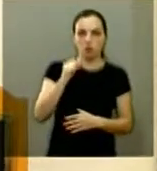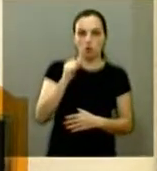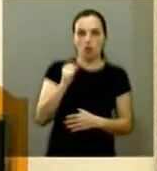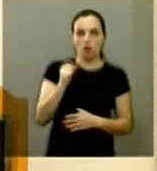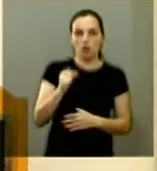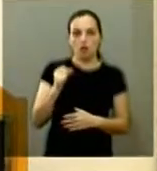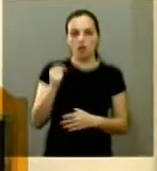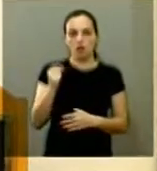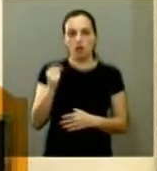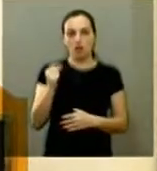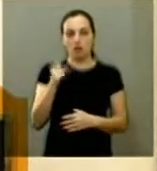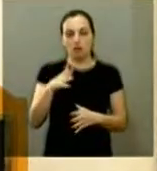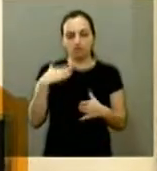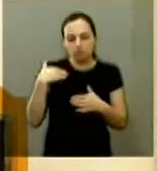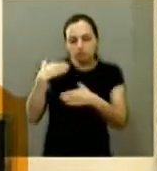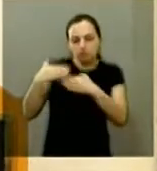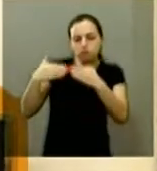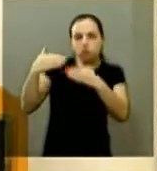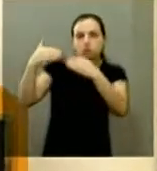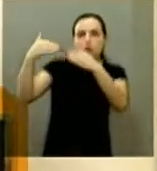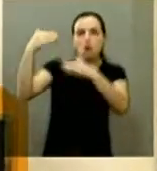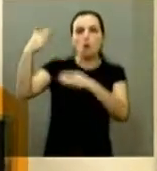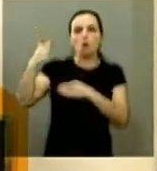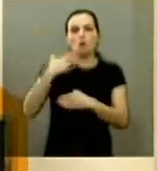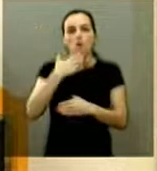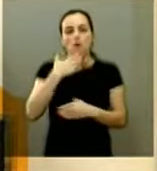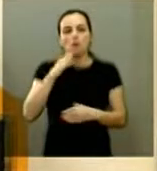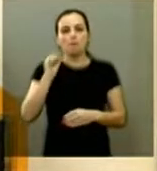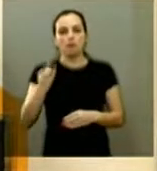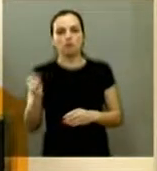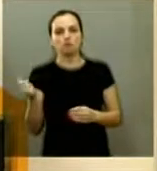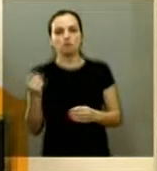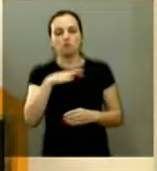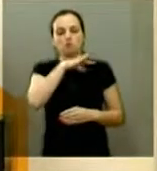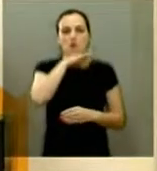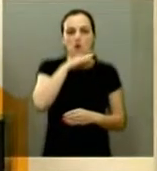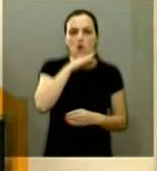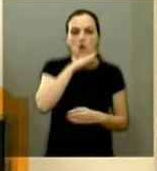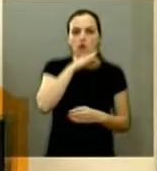ideológico é infinitamente pior do que o congresso que aí está